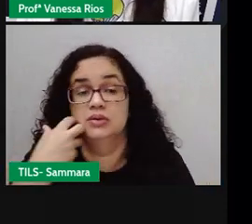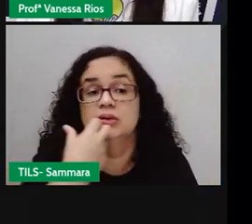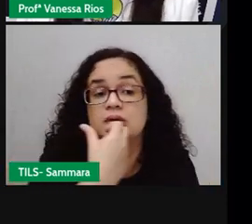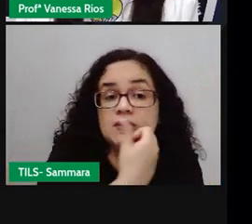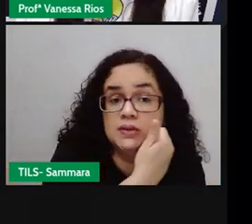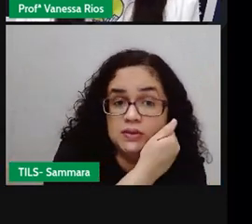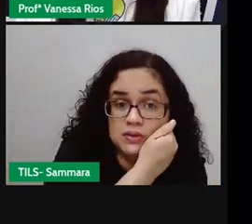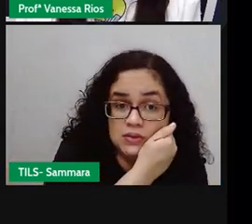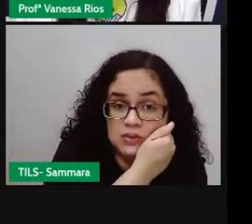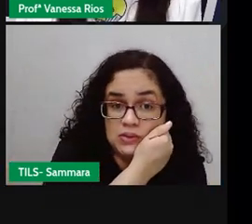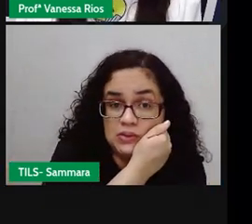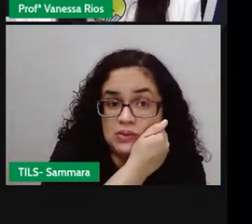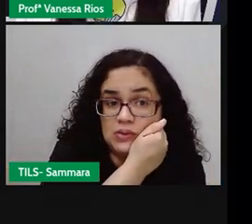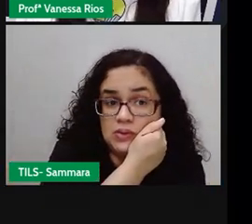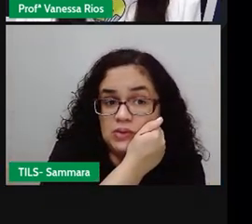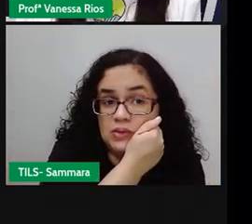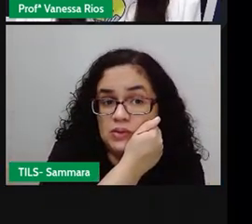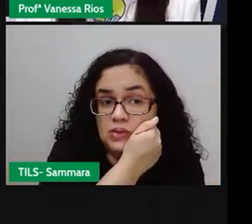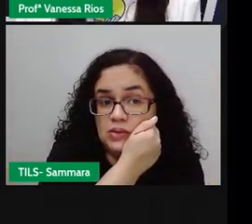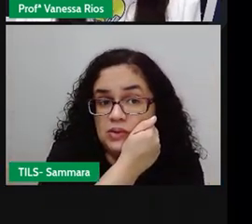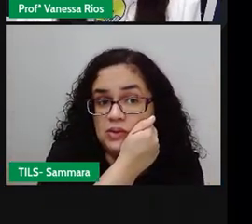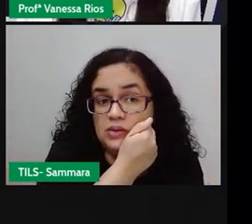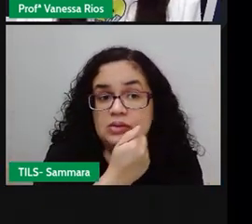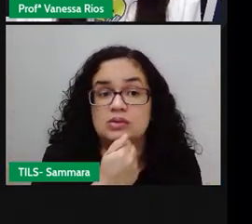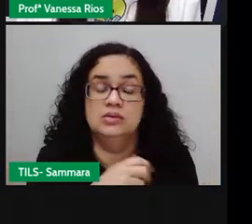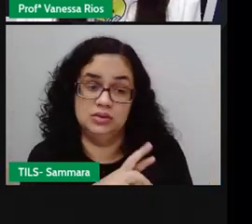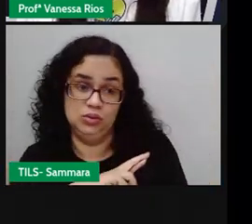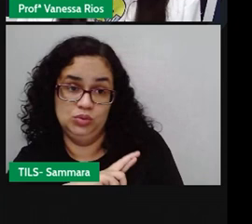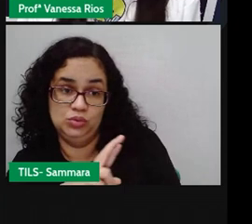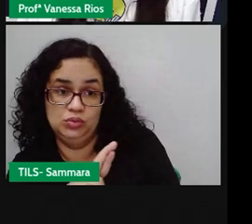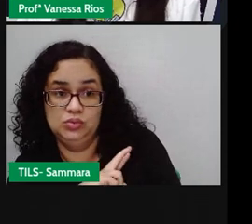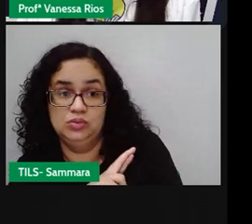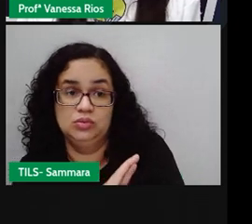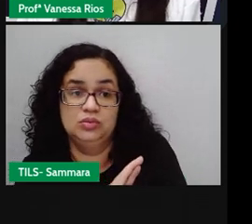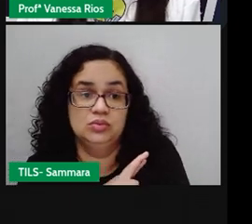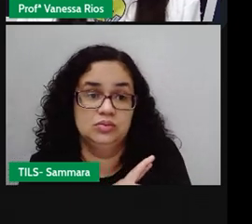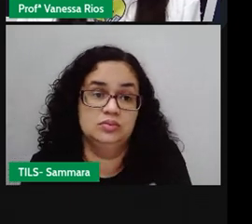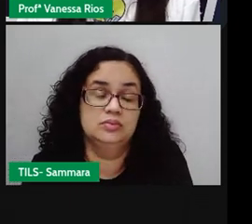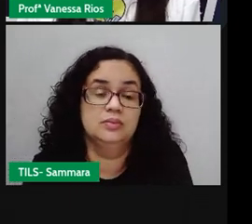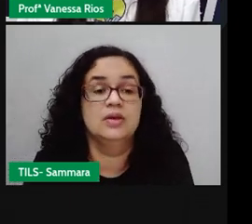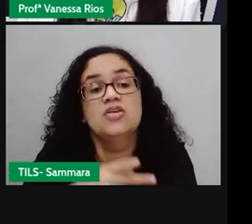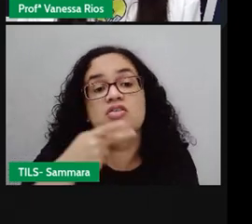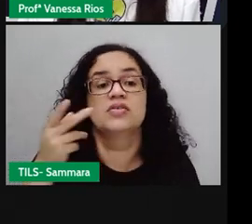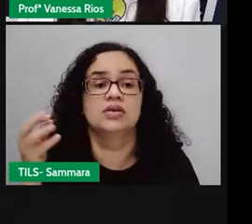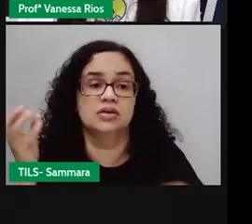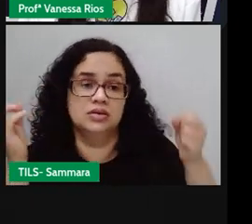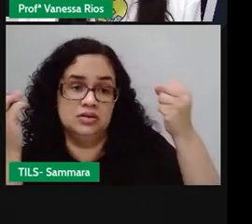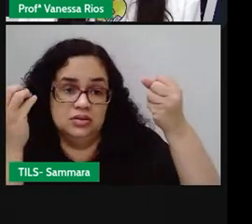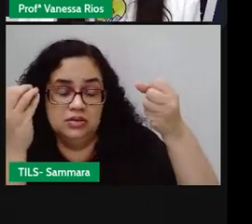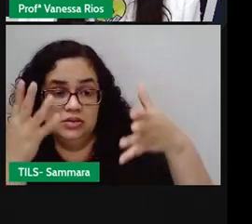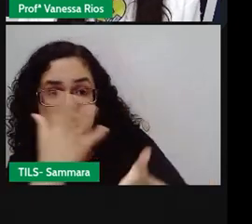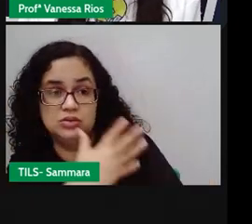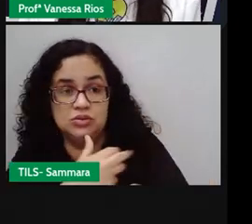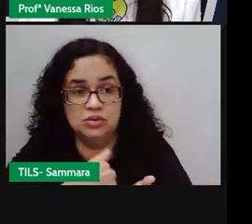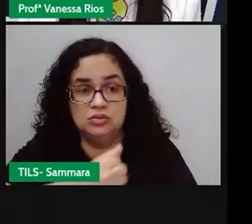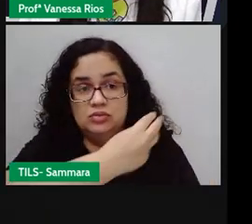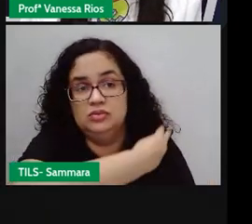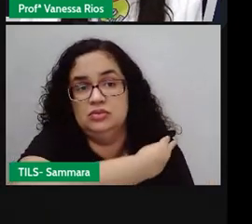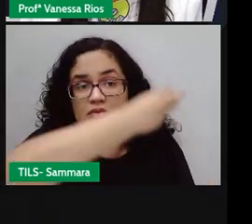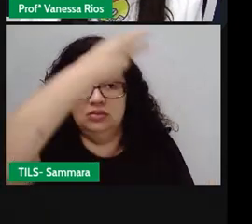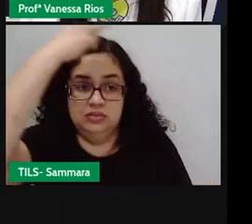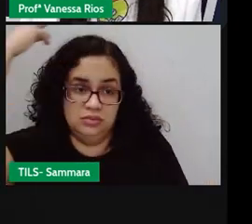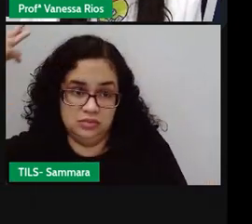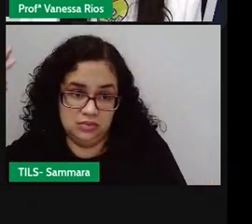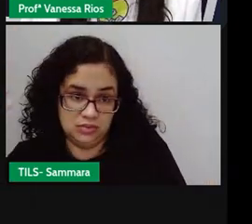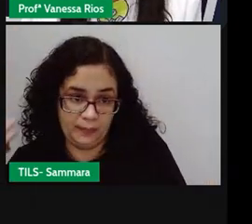Mas essa versão usa a versão religiosa, né, a questão religiosa dizendo que o sapo foi salvo por Nossa Senhora. Foi